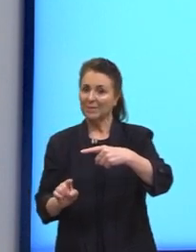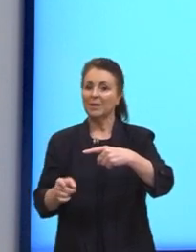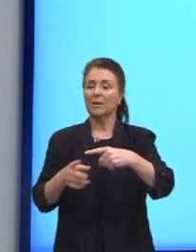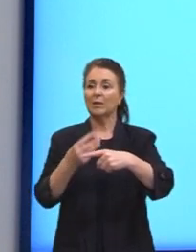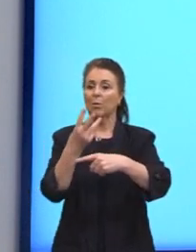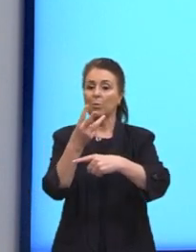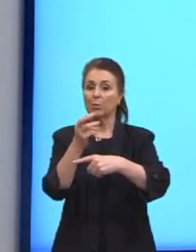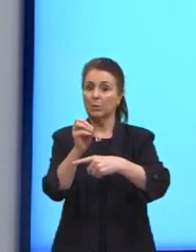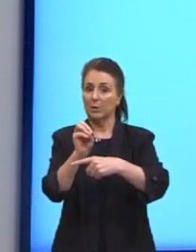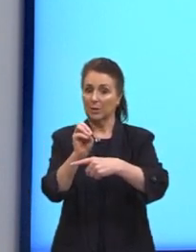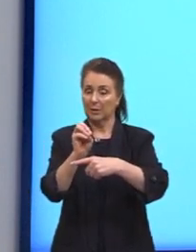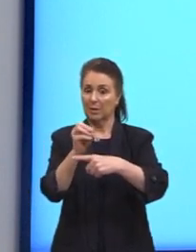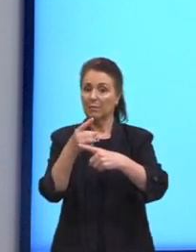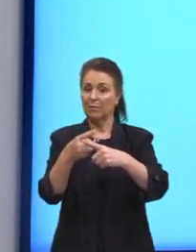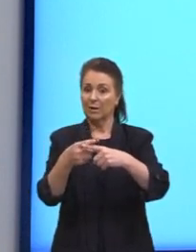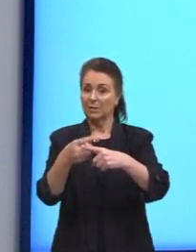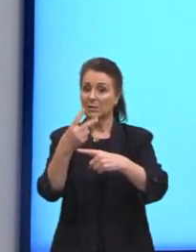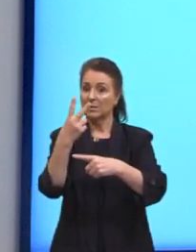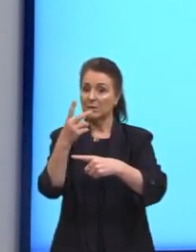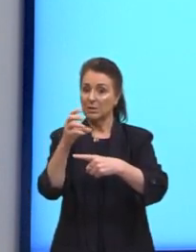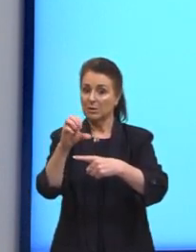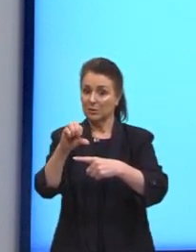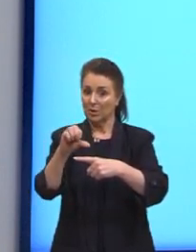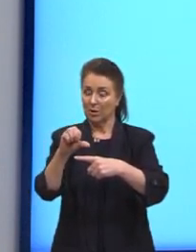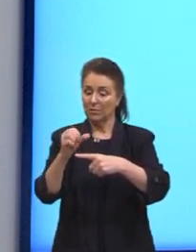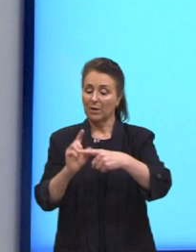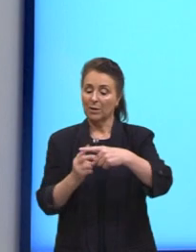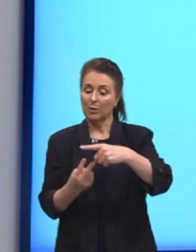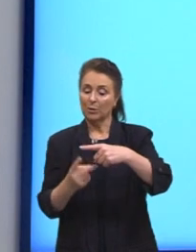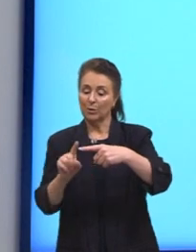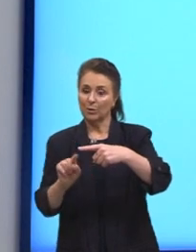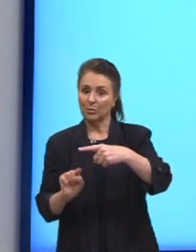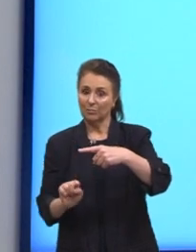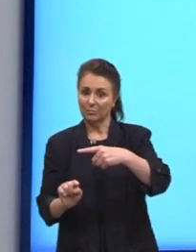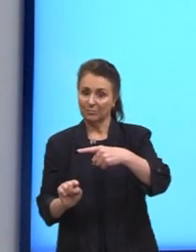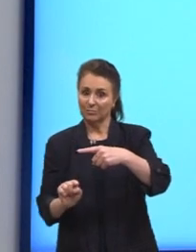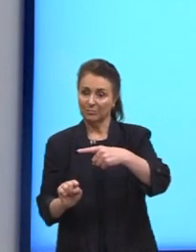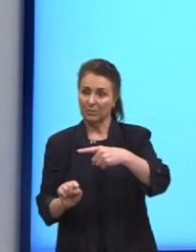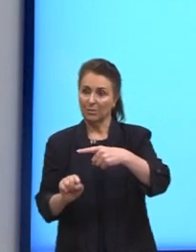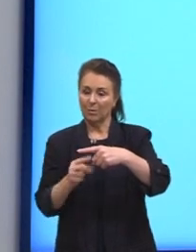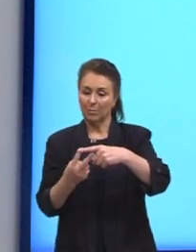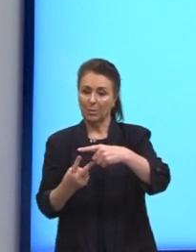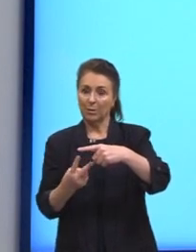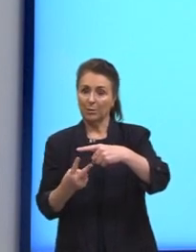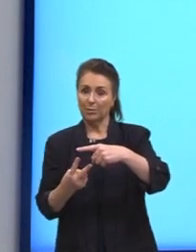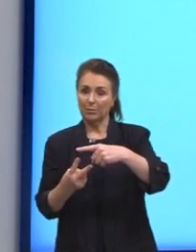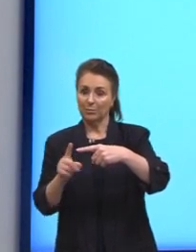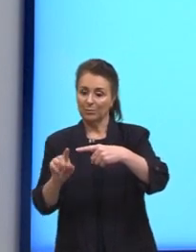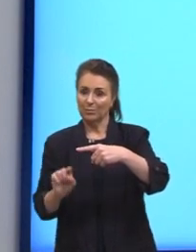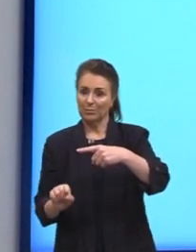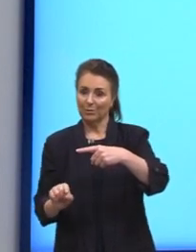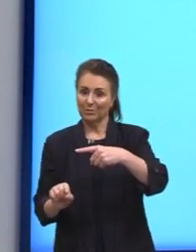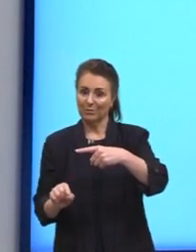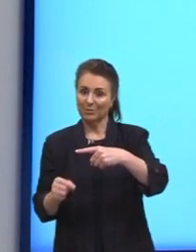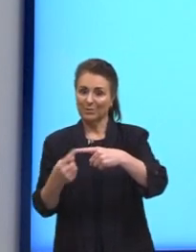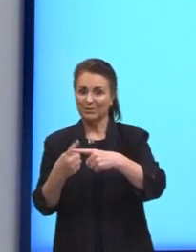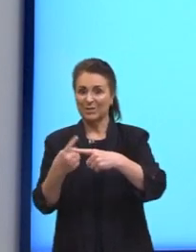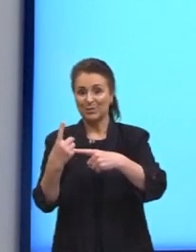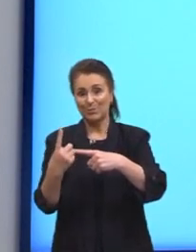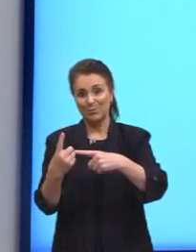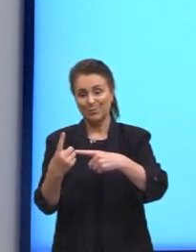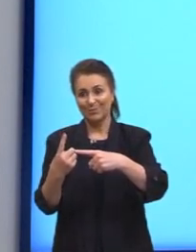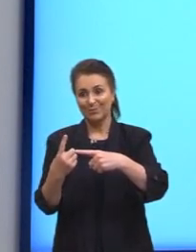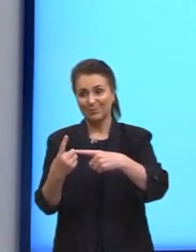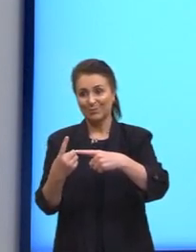30 vezes 29 dividido pelo fatorial de 2. Mas o fatorial de 2 é 2 vezes 1, né? Ou